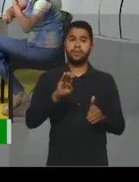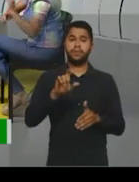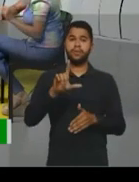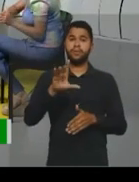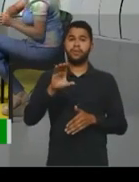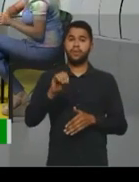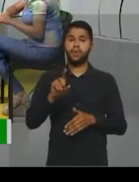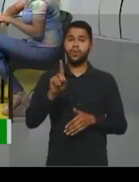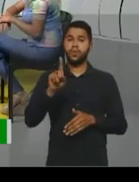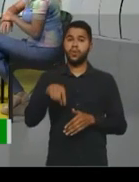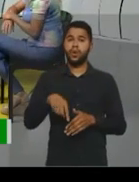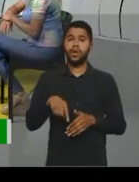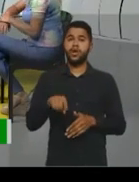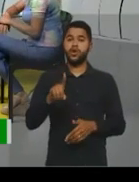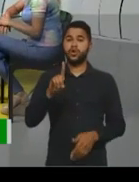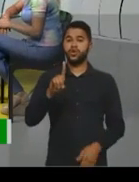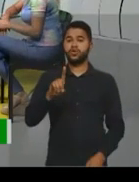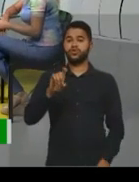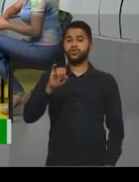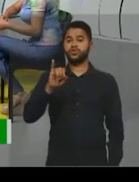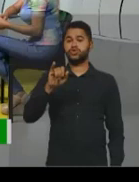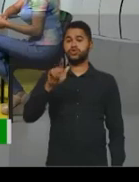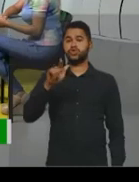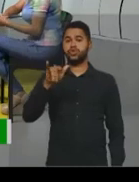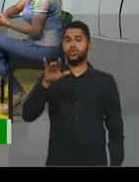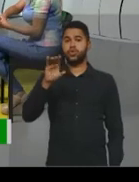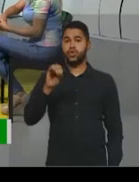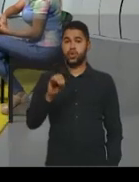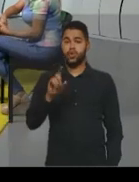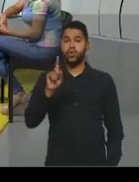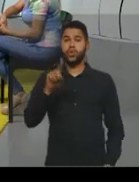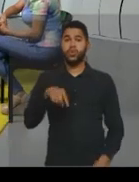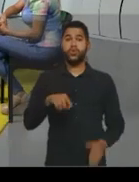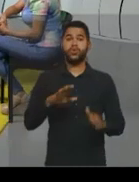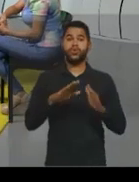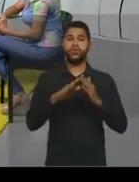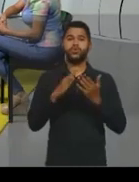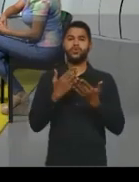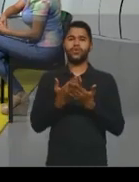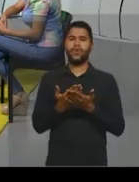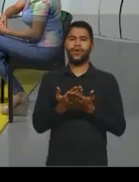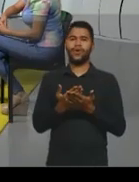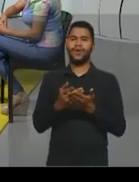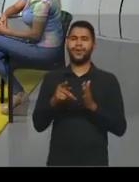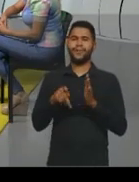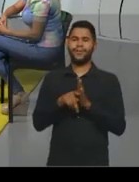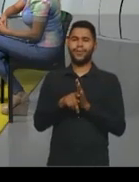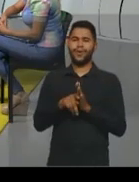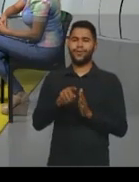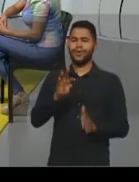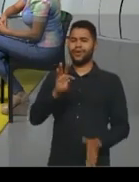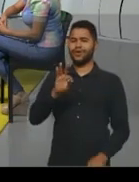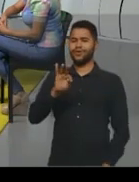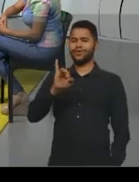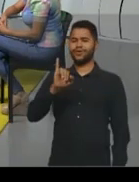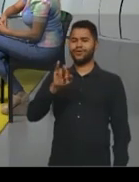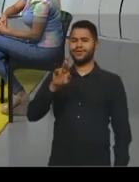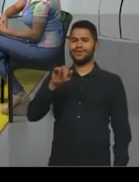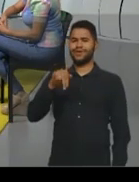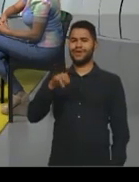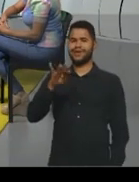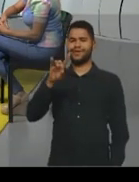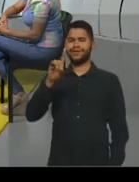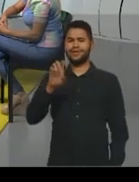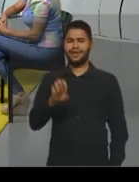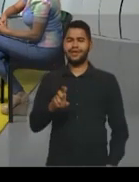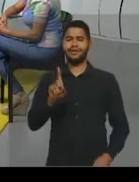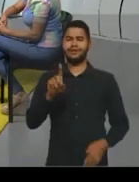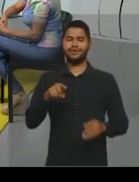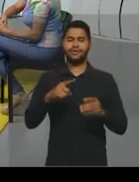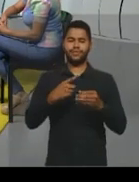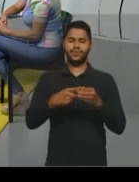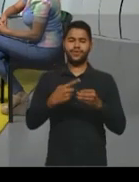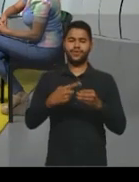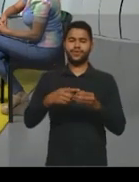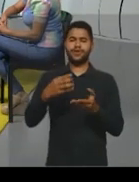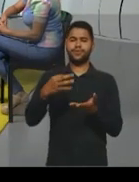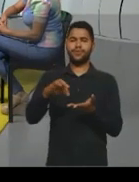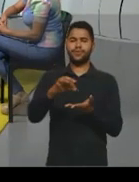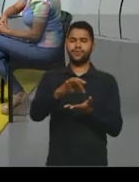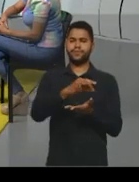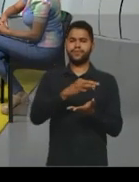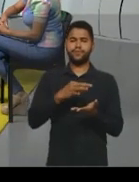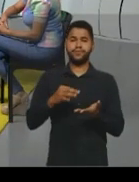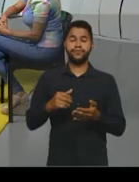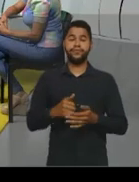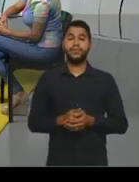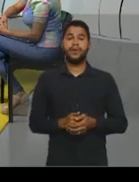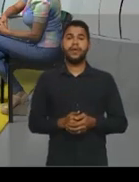Diogo Silva, ele é estudante da Escola Tiradentes, do município de Diamantina. Professora Rose, você fala que